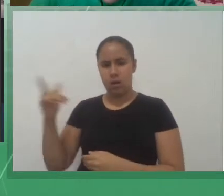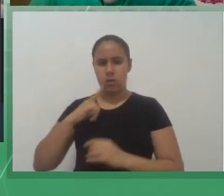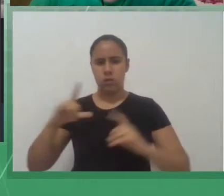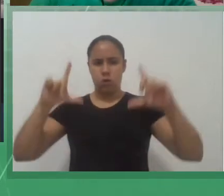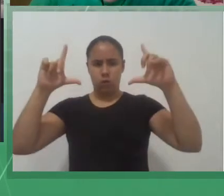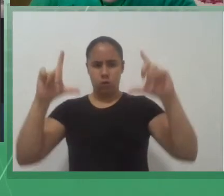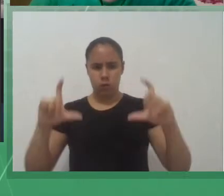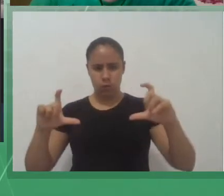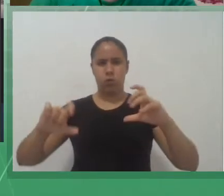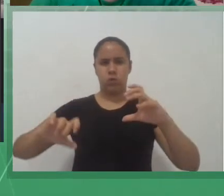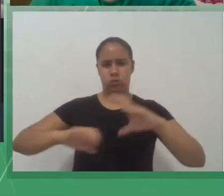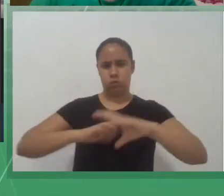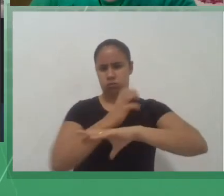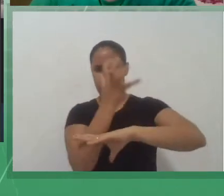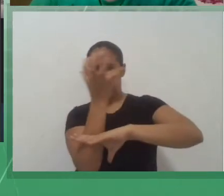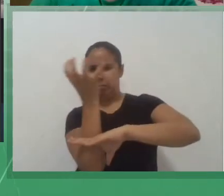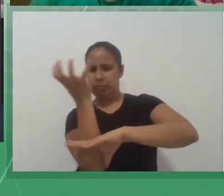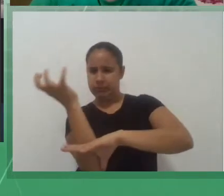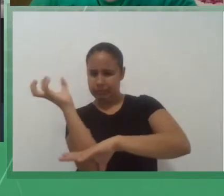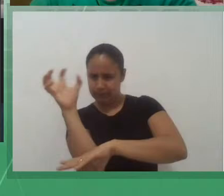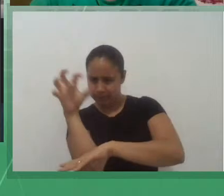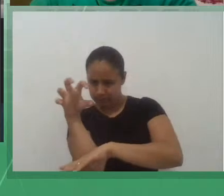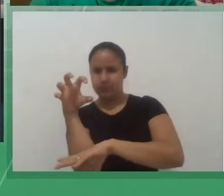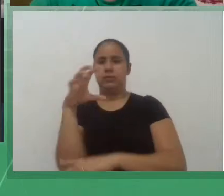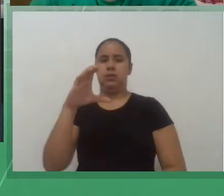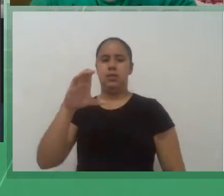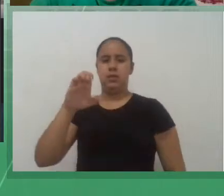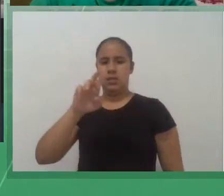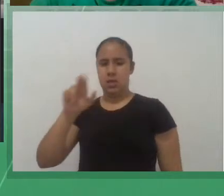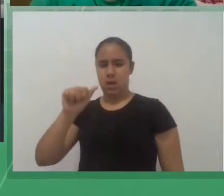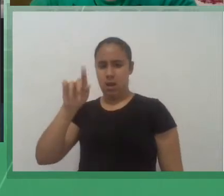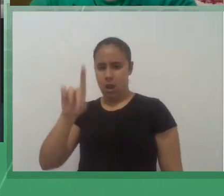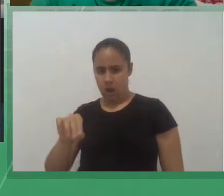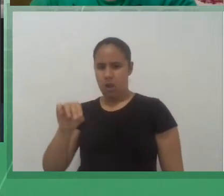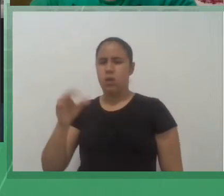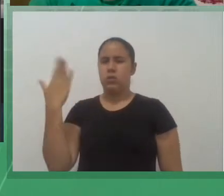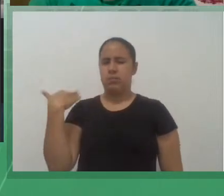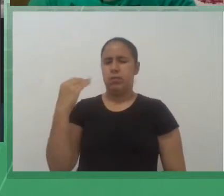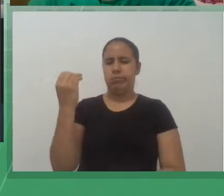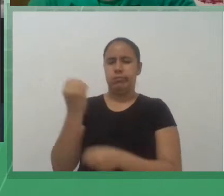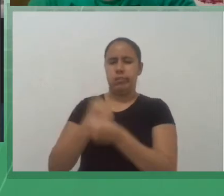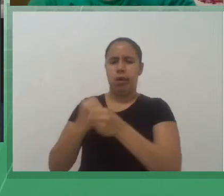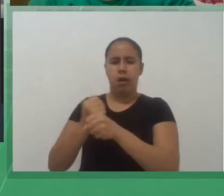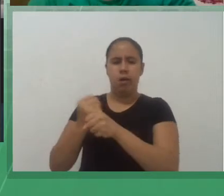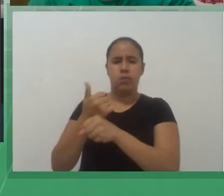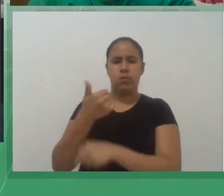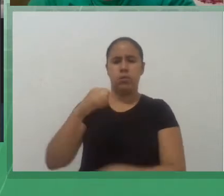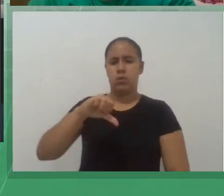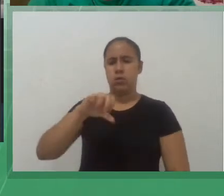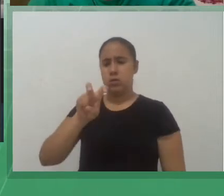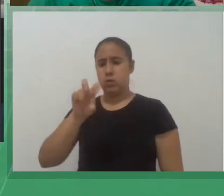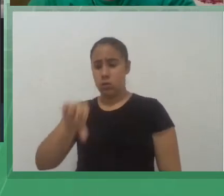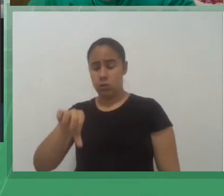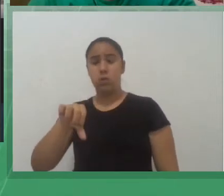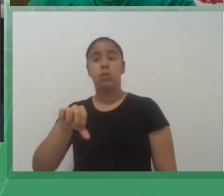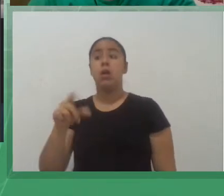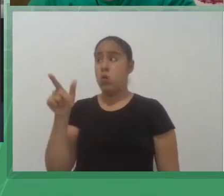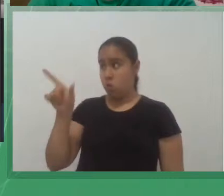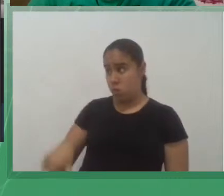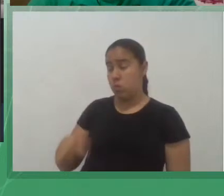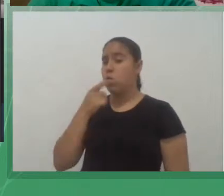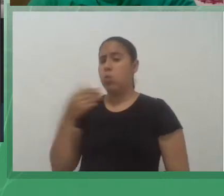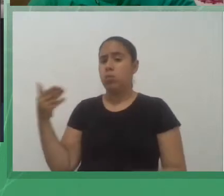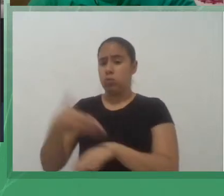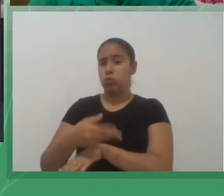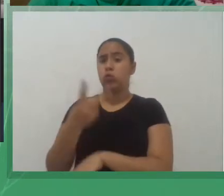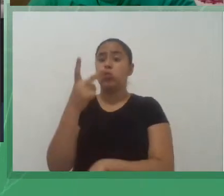1959 Farcas veio a Brasília duas vezes uma antes e uma após a inauguração e fez alguns